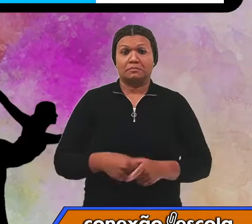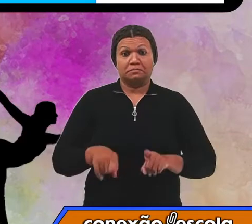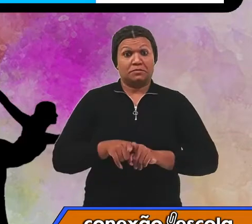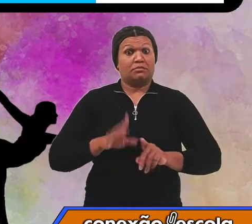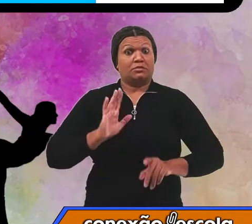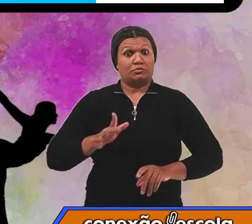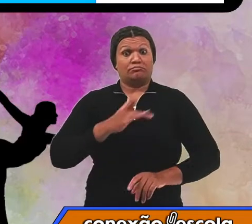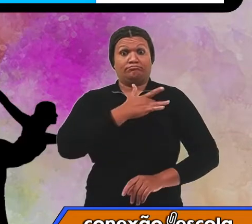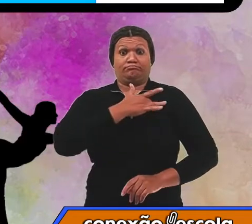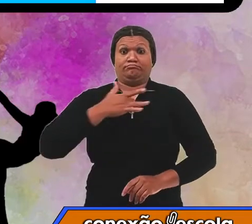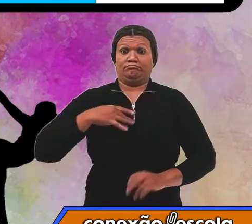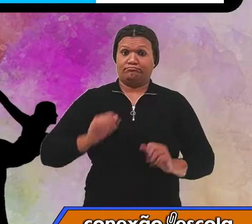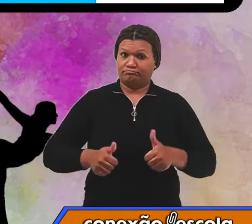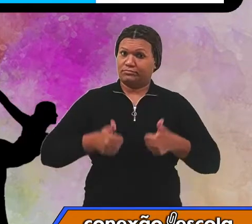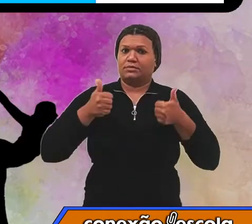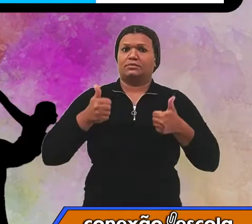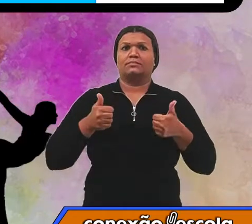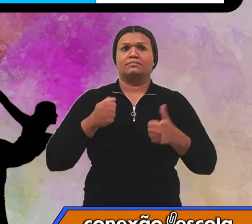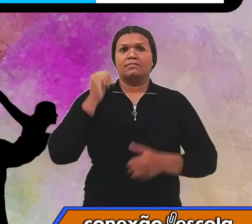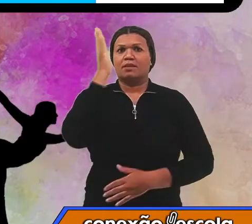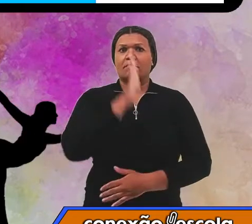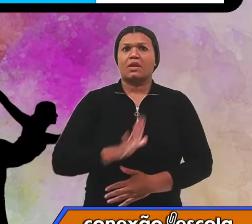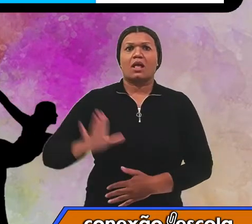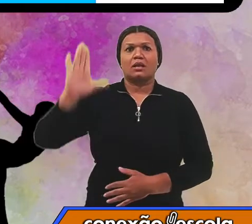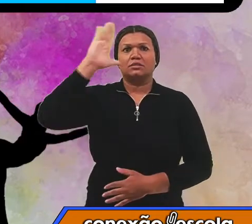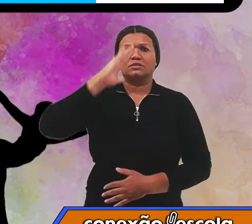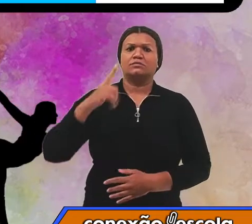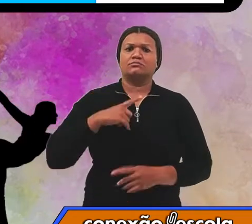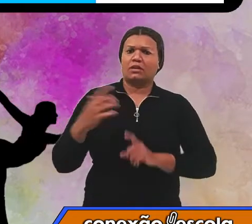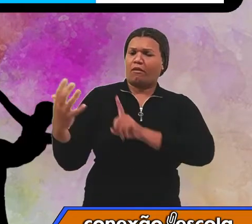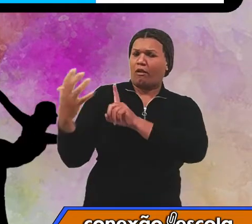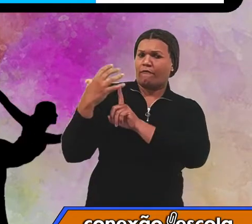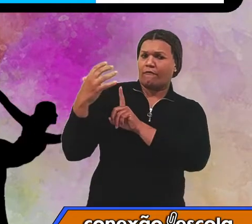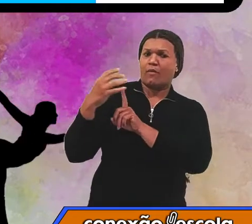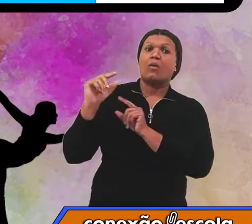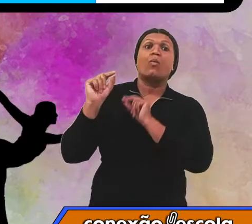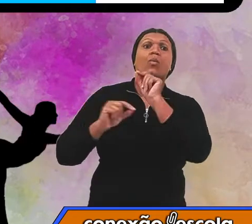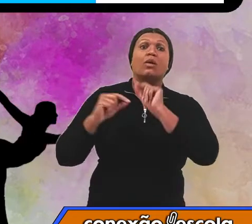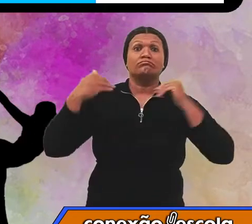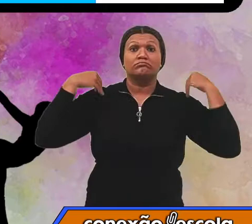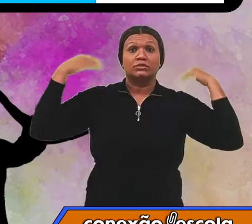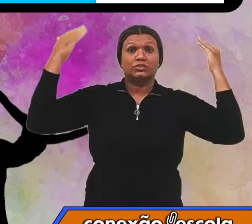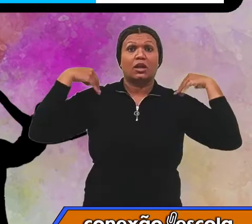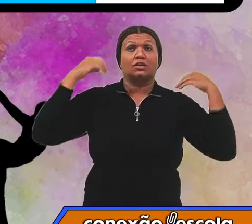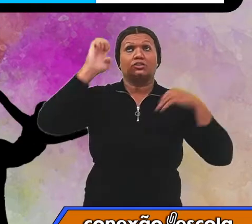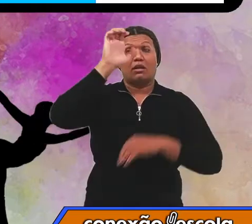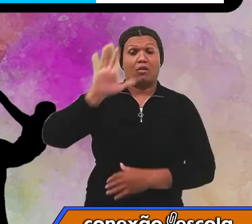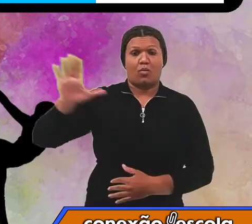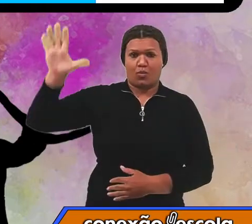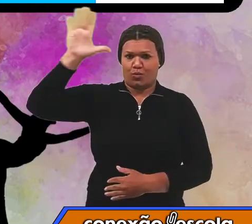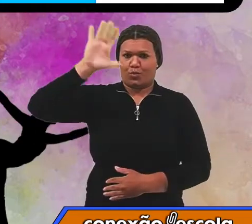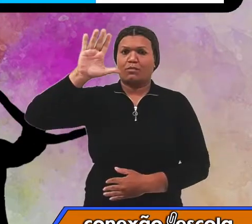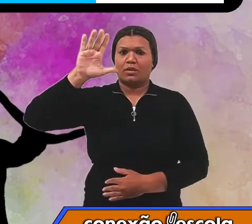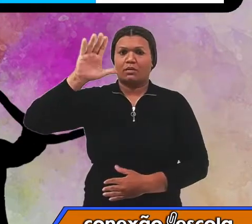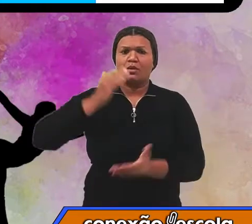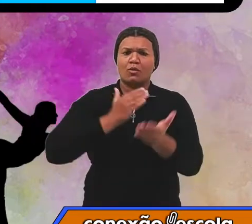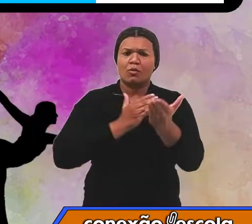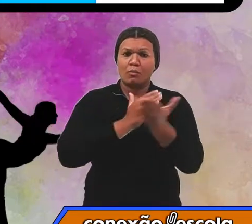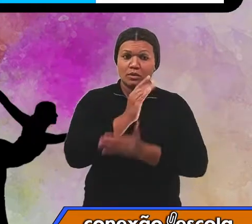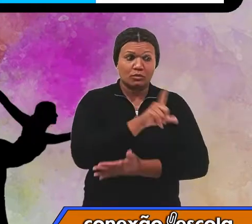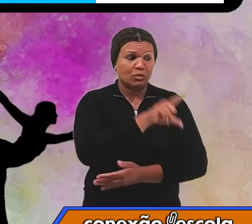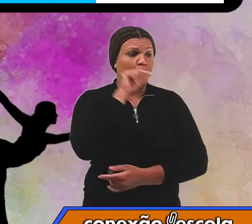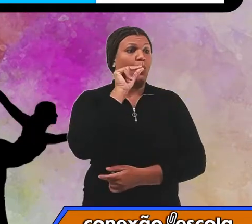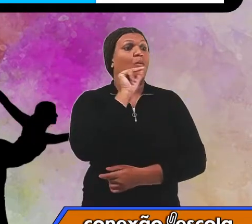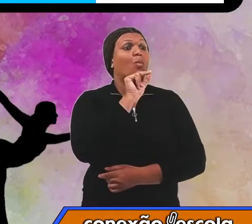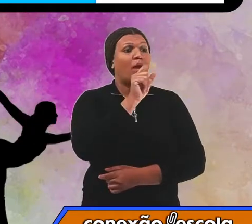foi influenciado pelo movimento ginástica europeu e adotou, inicialmente, o método alemão no